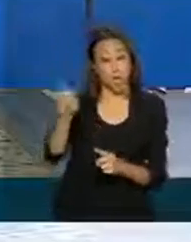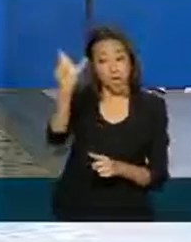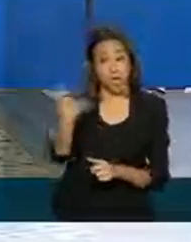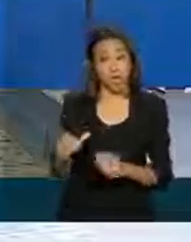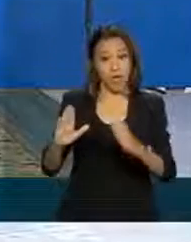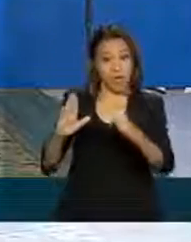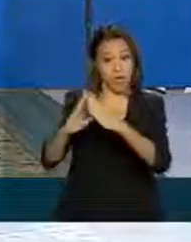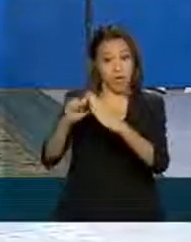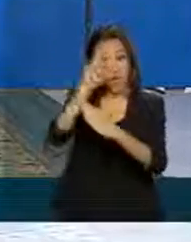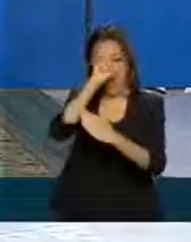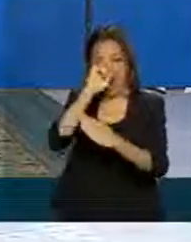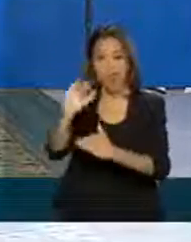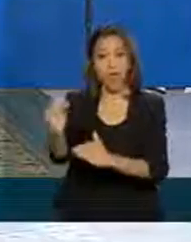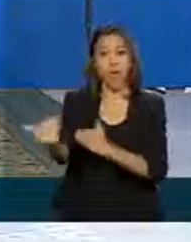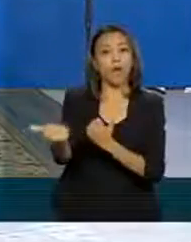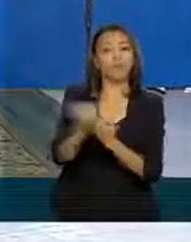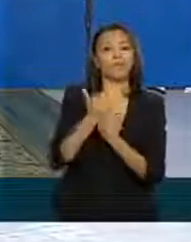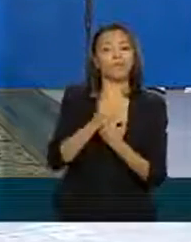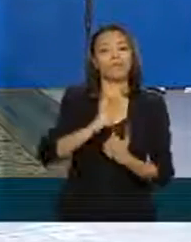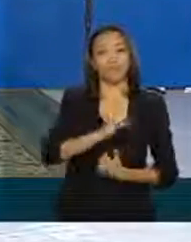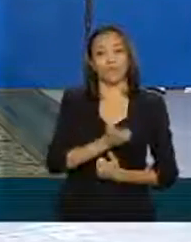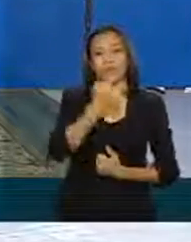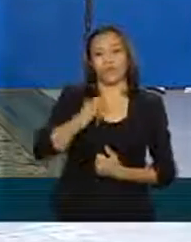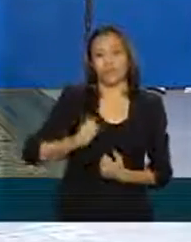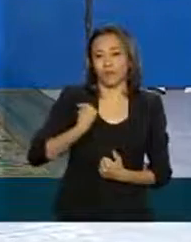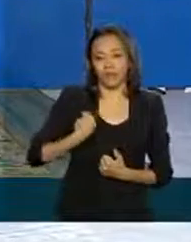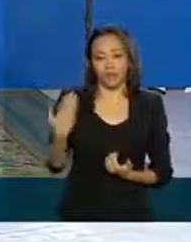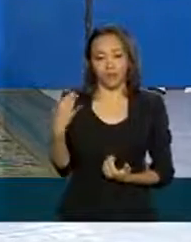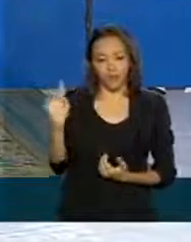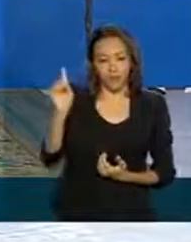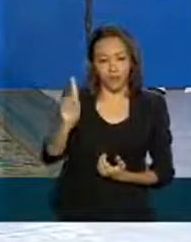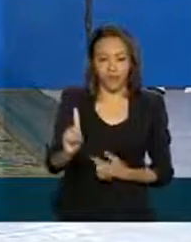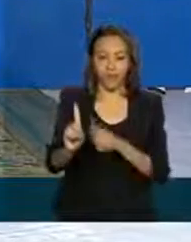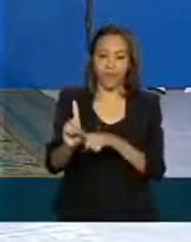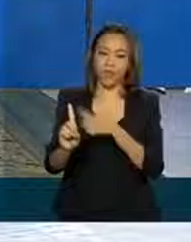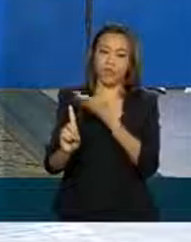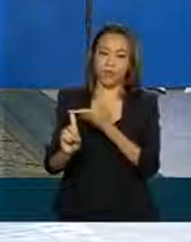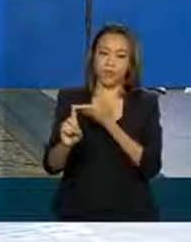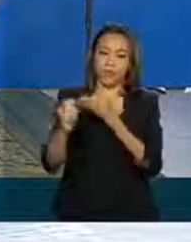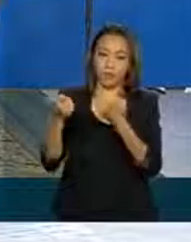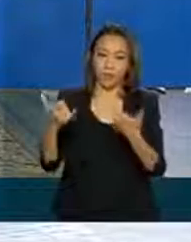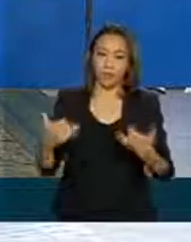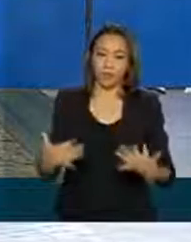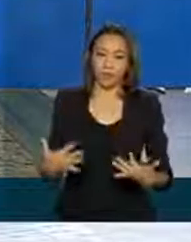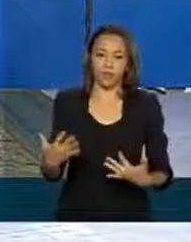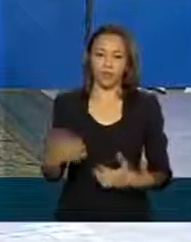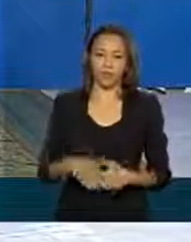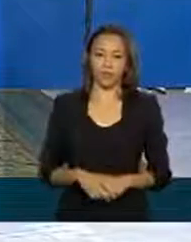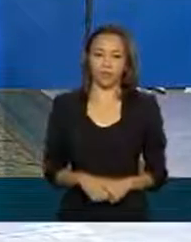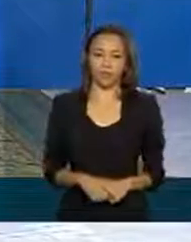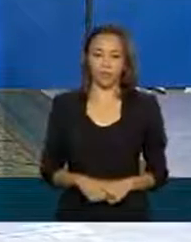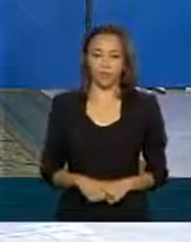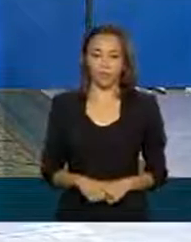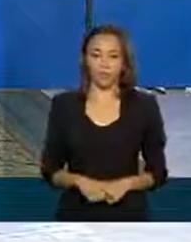anos que foi atacada do jeito de fora. Então, com a palavra aqui o nosso presidente da Caixa, Pedro Guimarães.